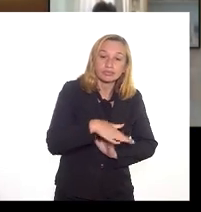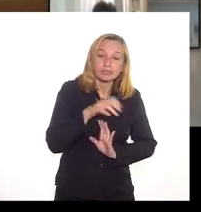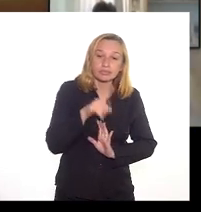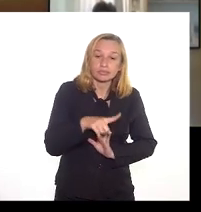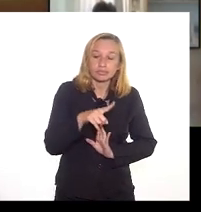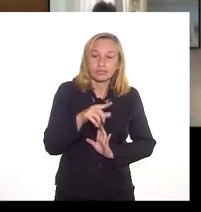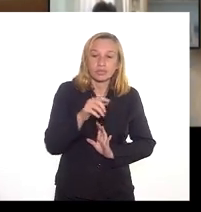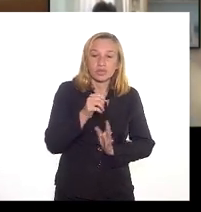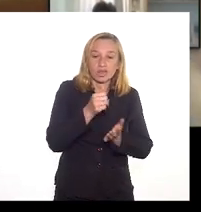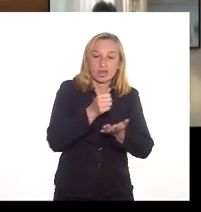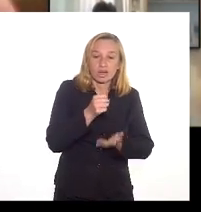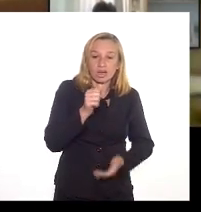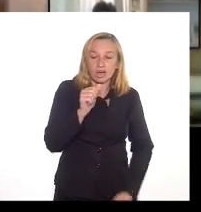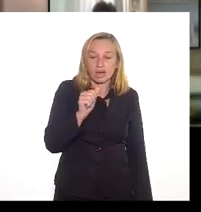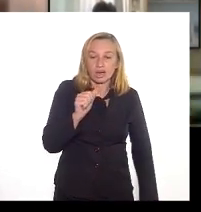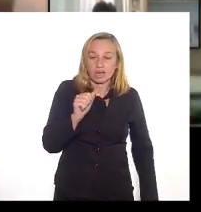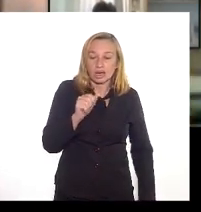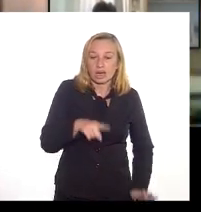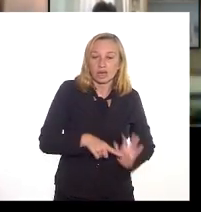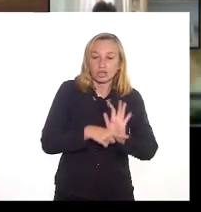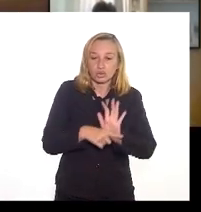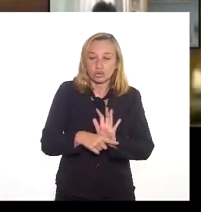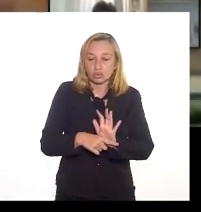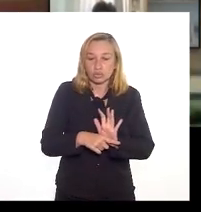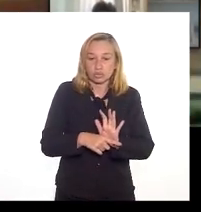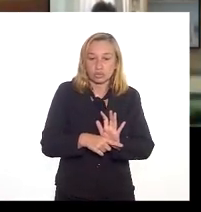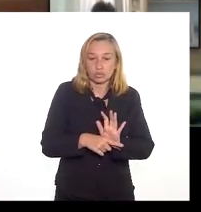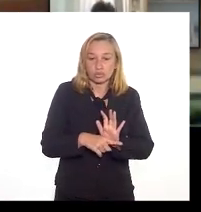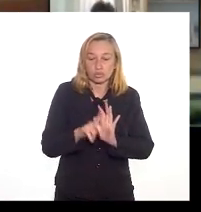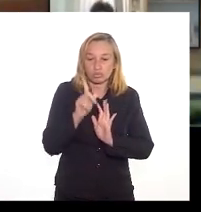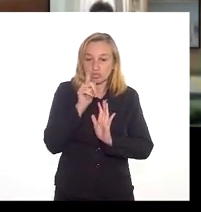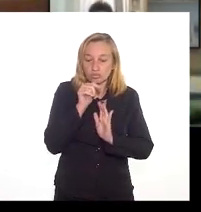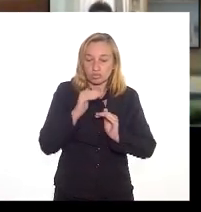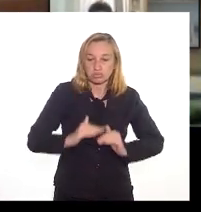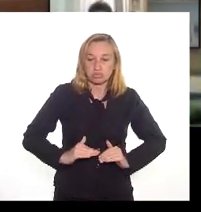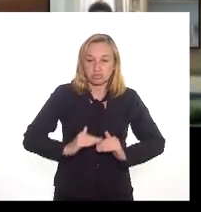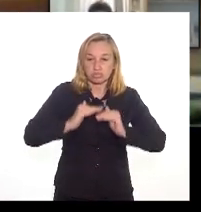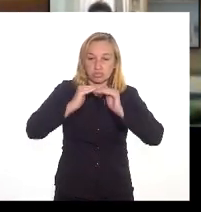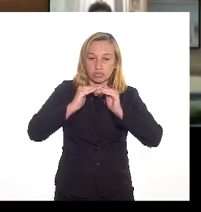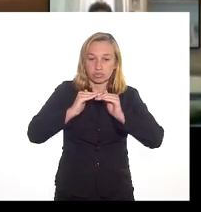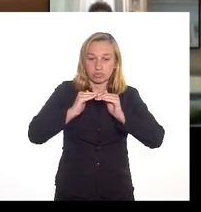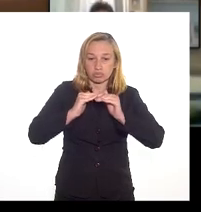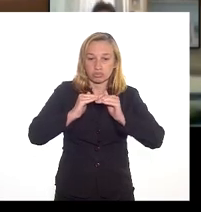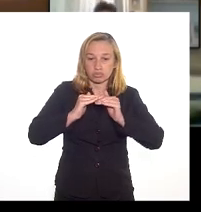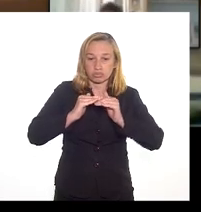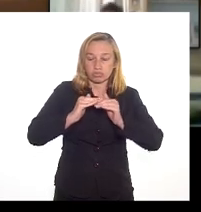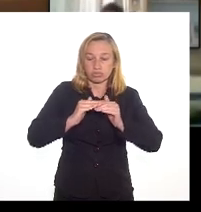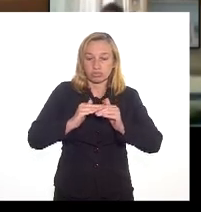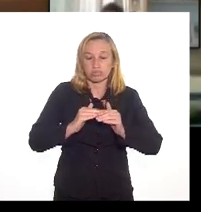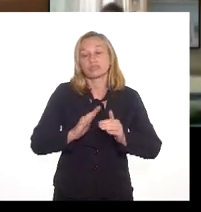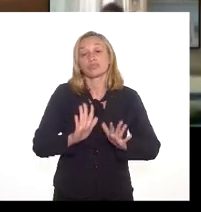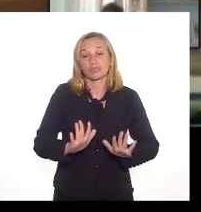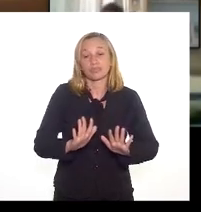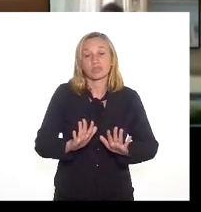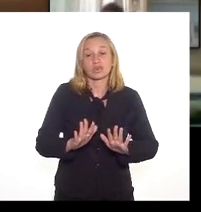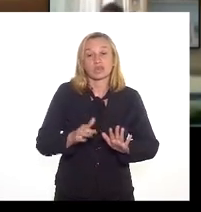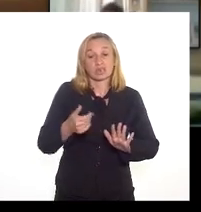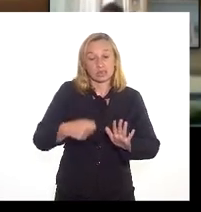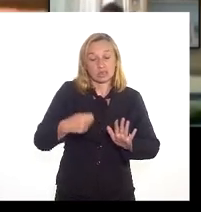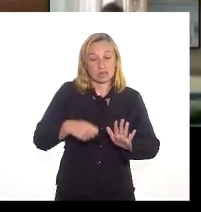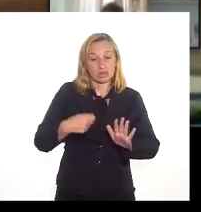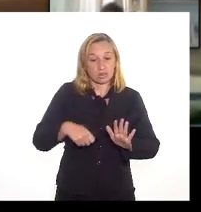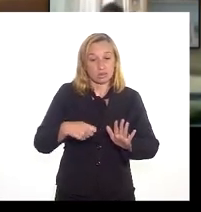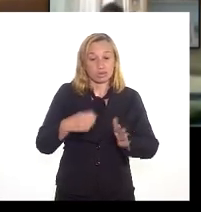amortecimento das enchentes uma região muito frágil então é necessário que os estudos hidrológicos